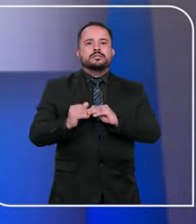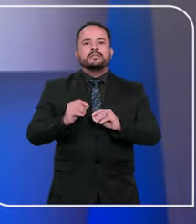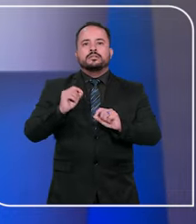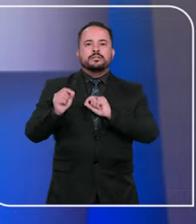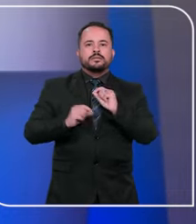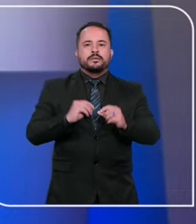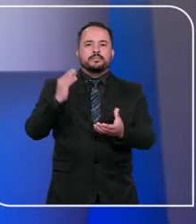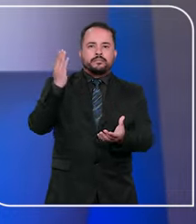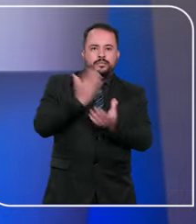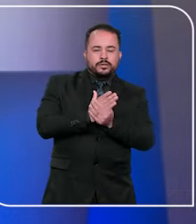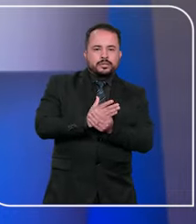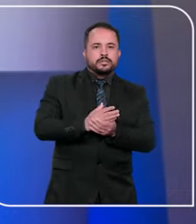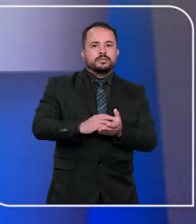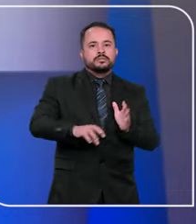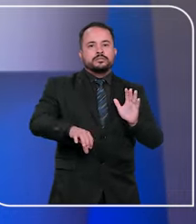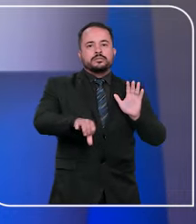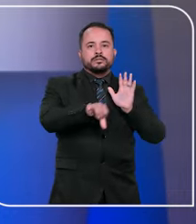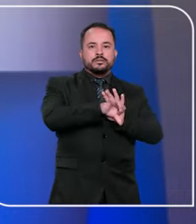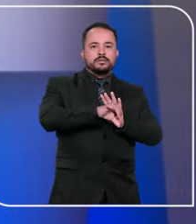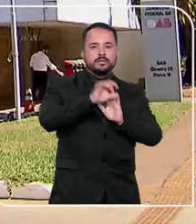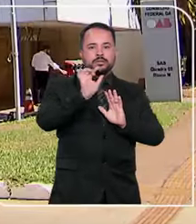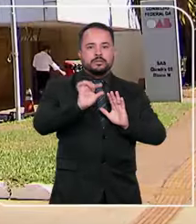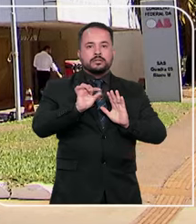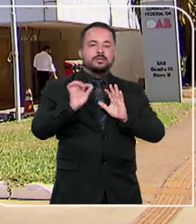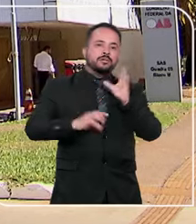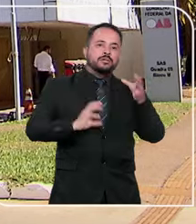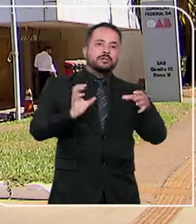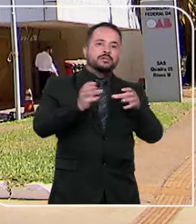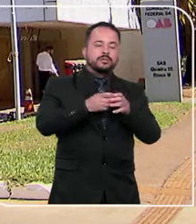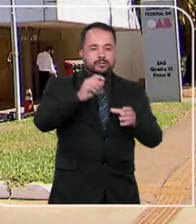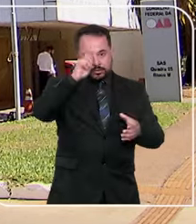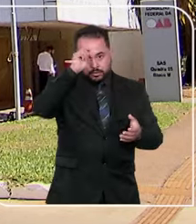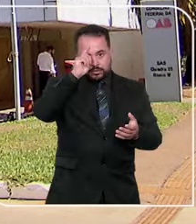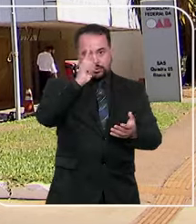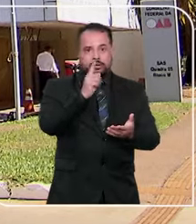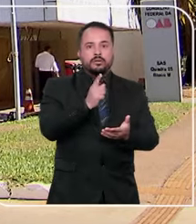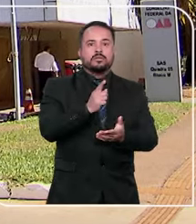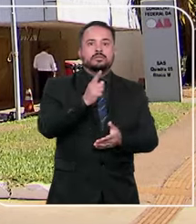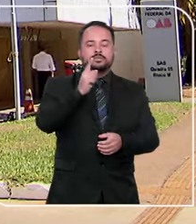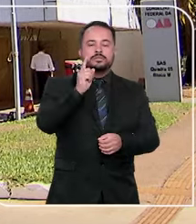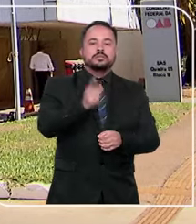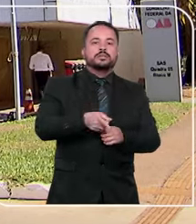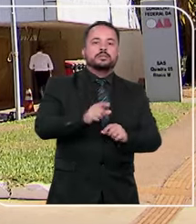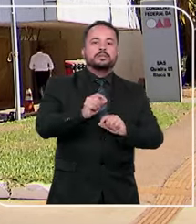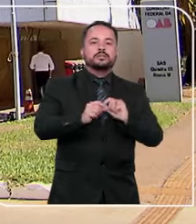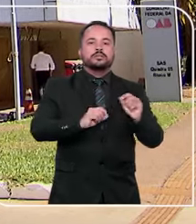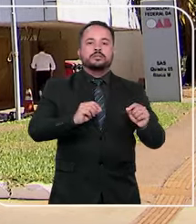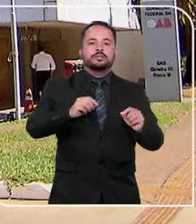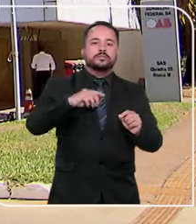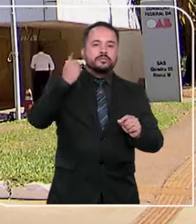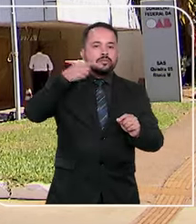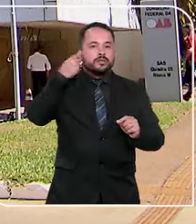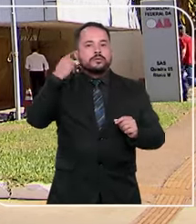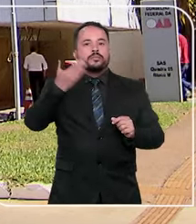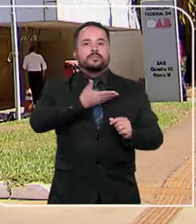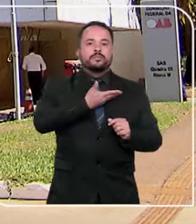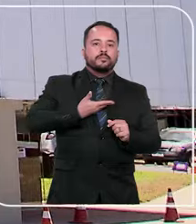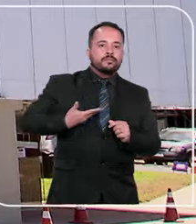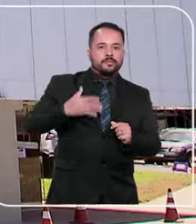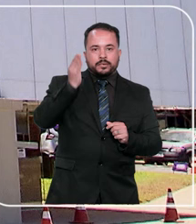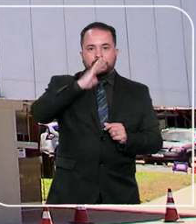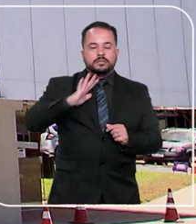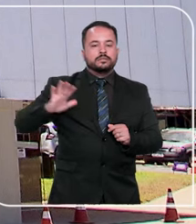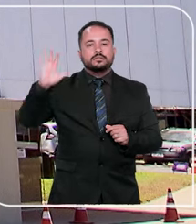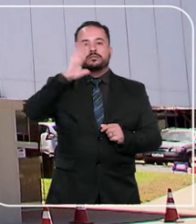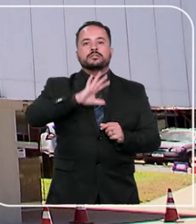públicos no âmbito de um processo criminal. Para o colegiado, embora a ordem dos advogados do Brasil não integre a administração pública,